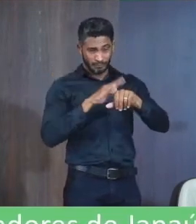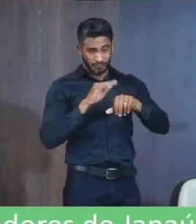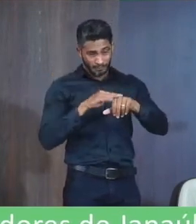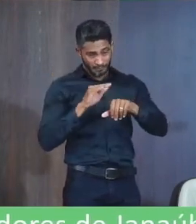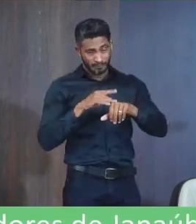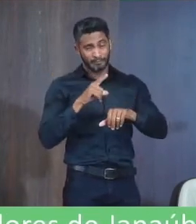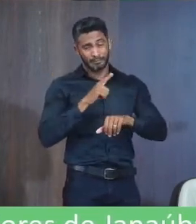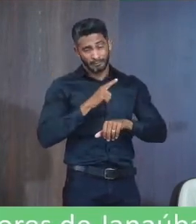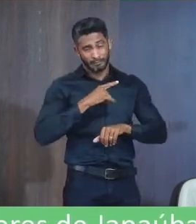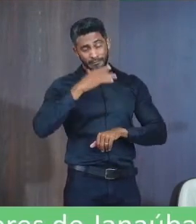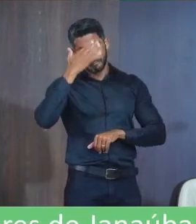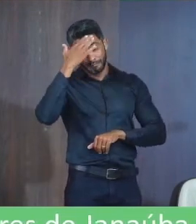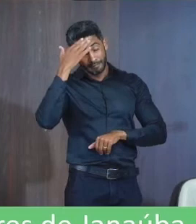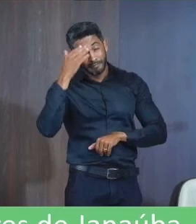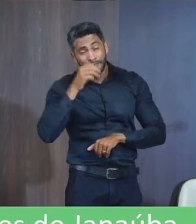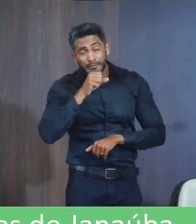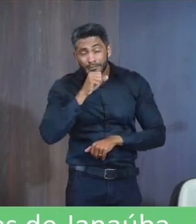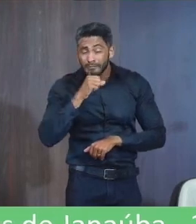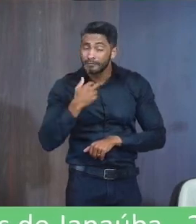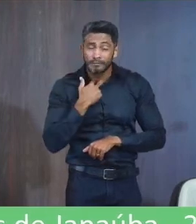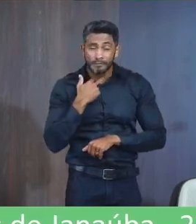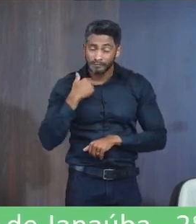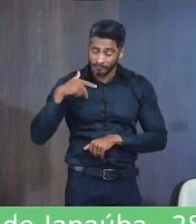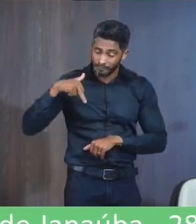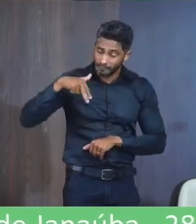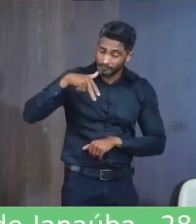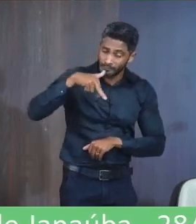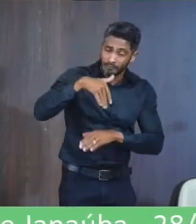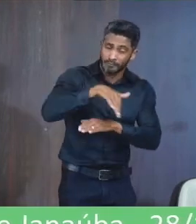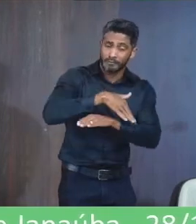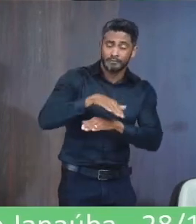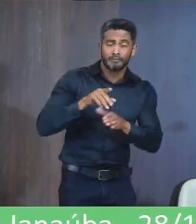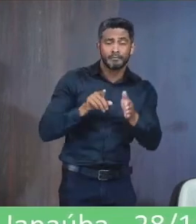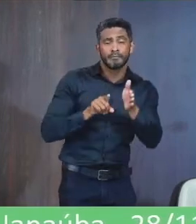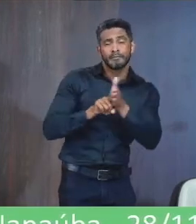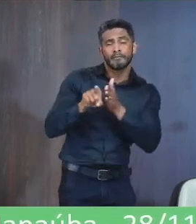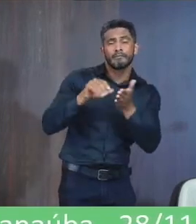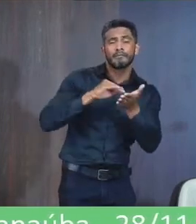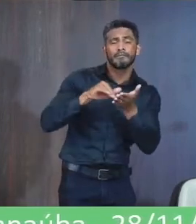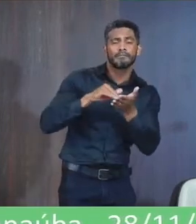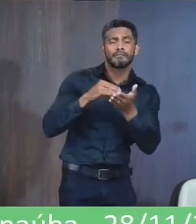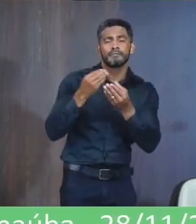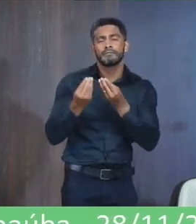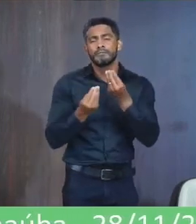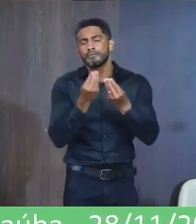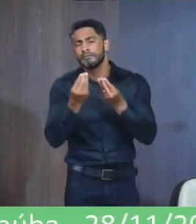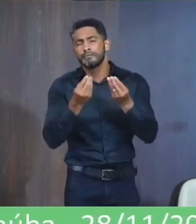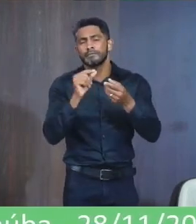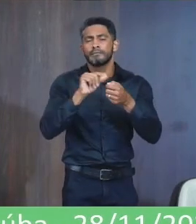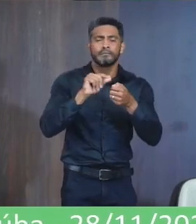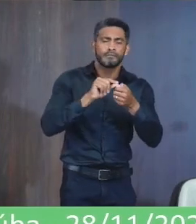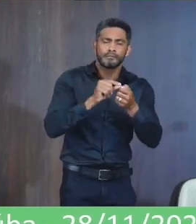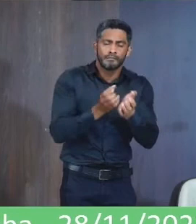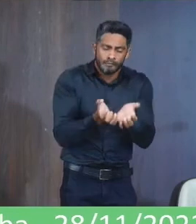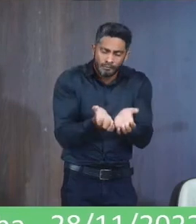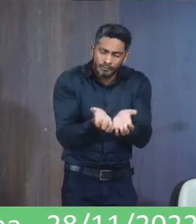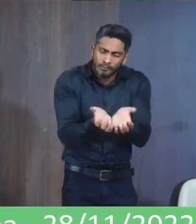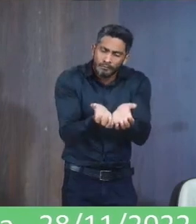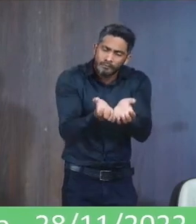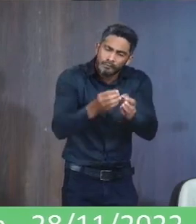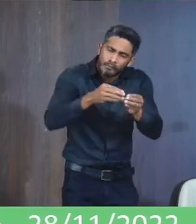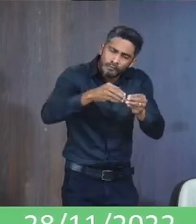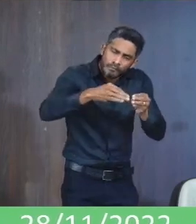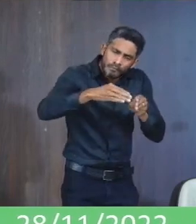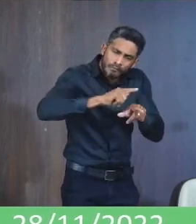idosas Lá Que não estão Podendo sair Da rua Então eu pergunto Para o secretário Como foi feito Esse patrulhamento Se foi